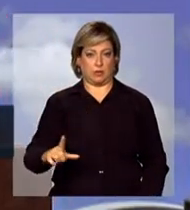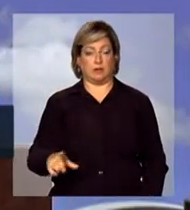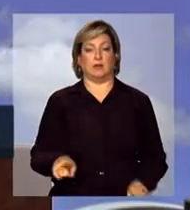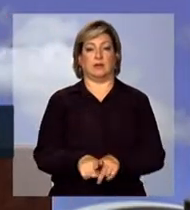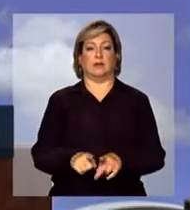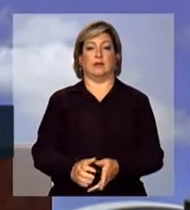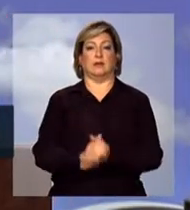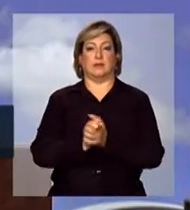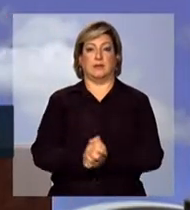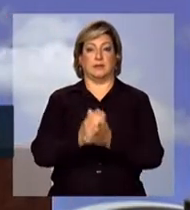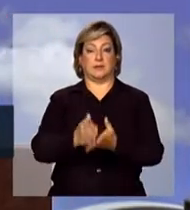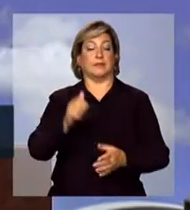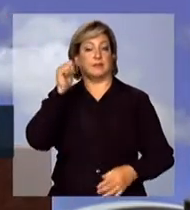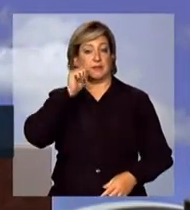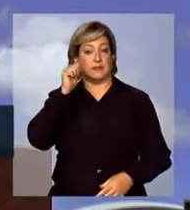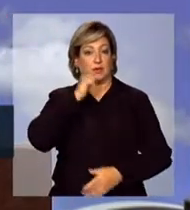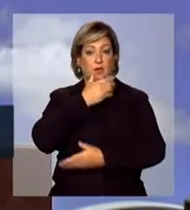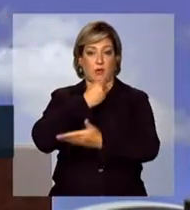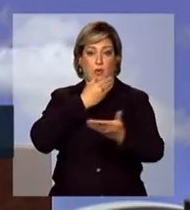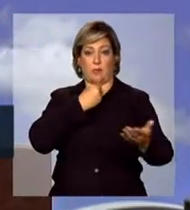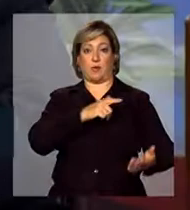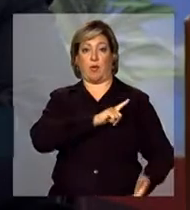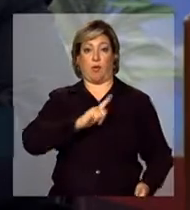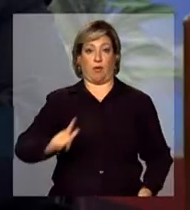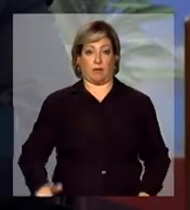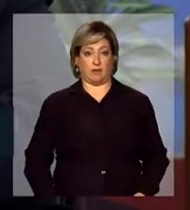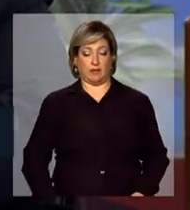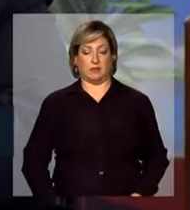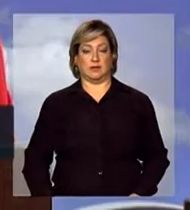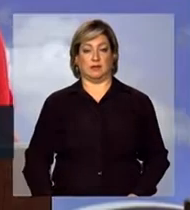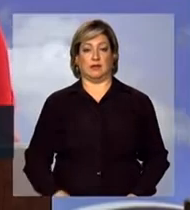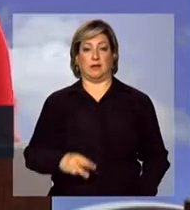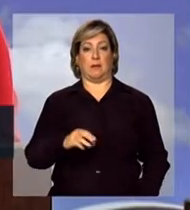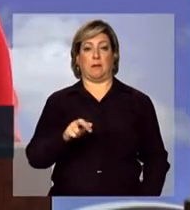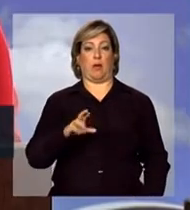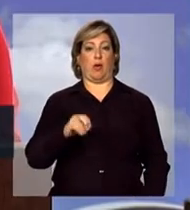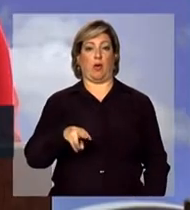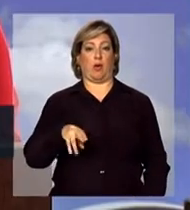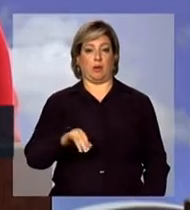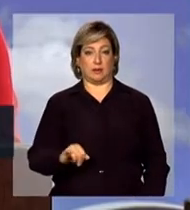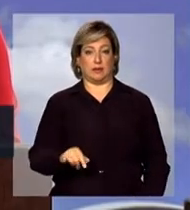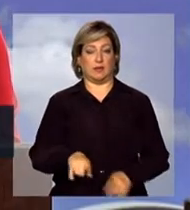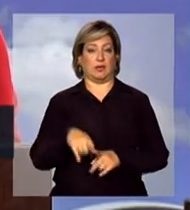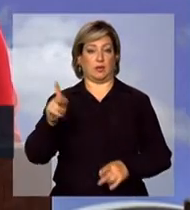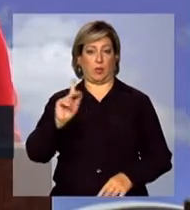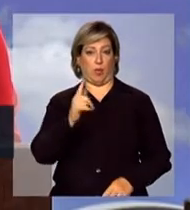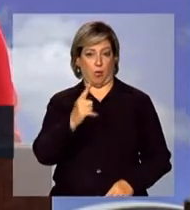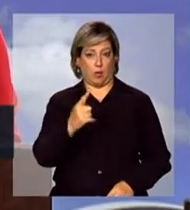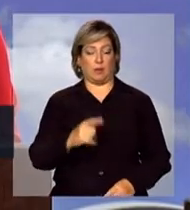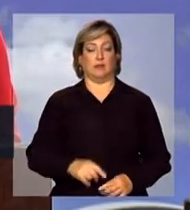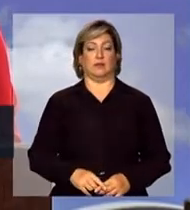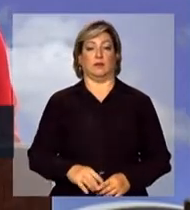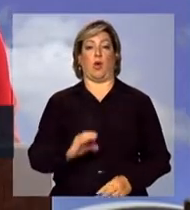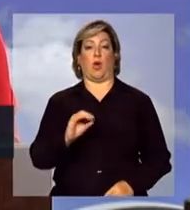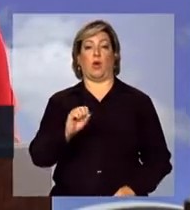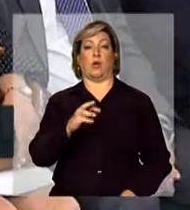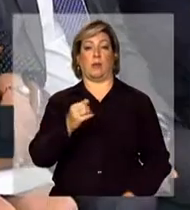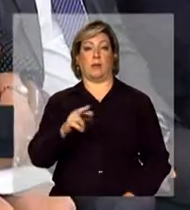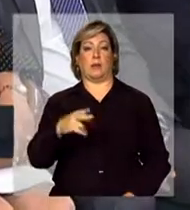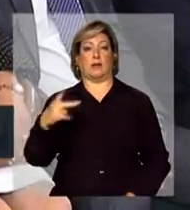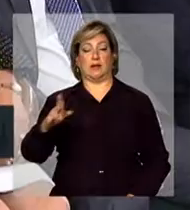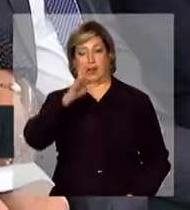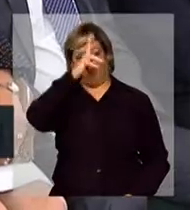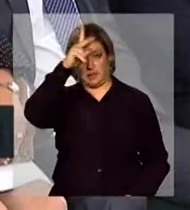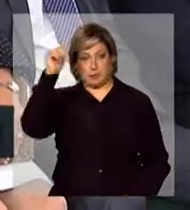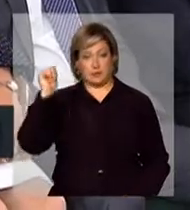as senhoras e os senhores governadores, Marconi Perillo, de Goiás, Osmar Aziz, do